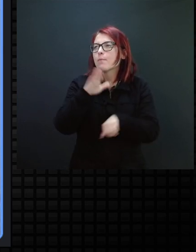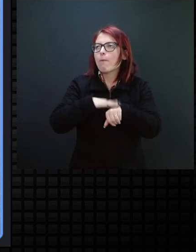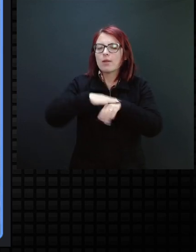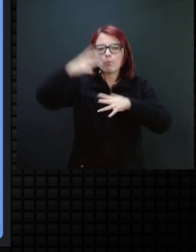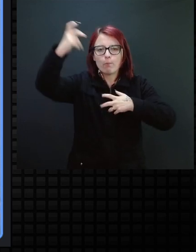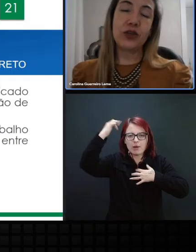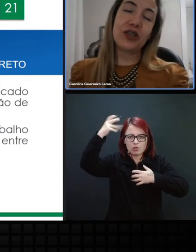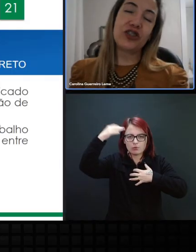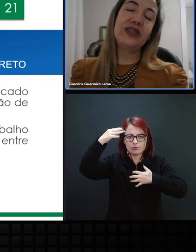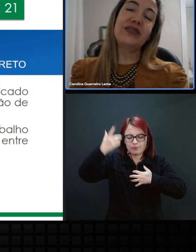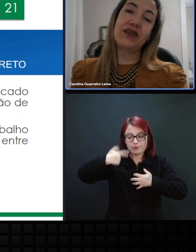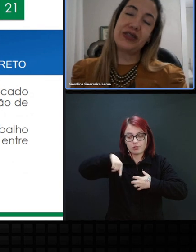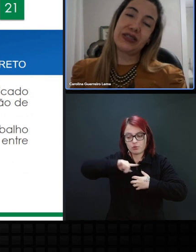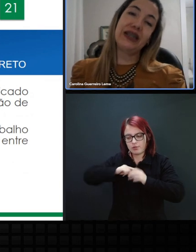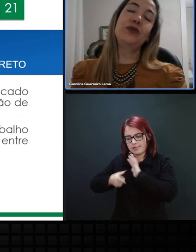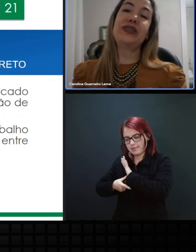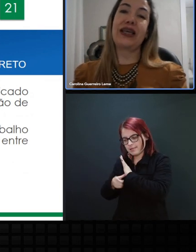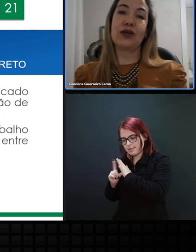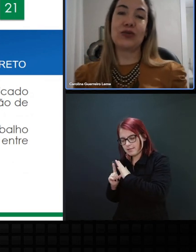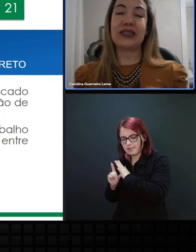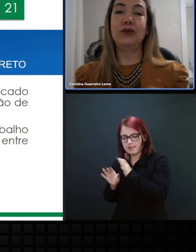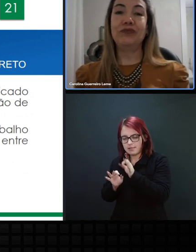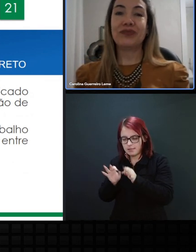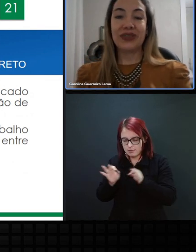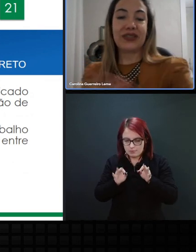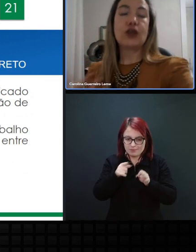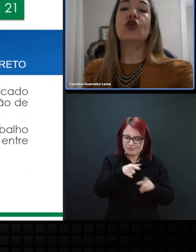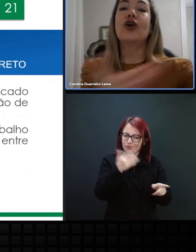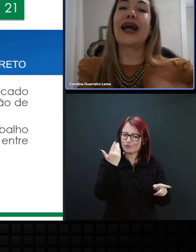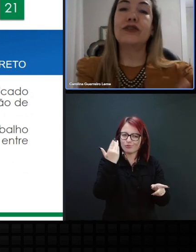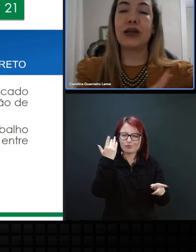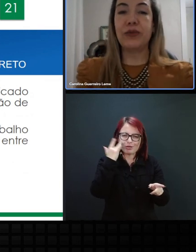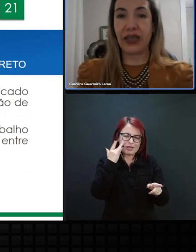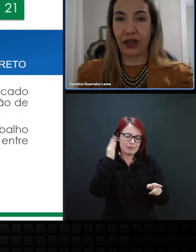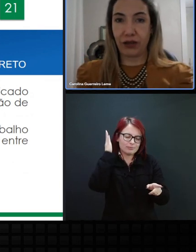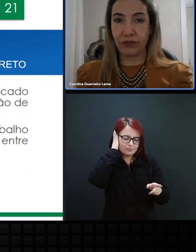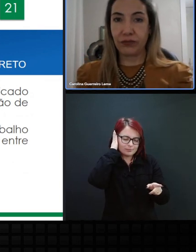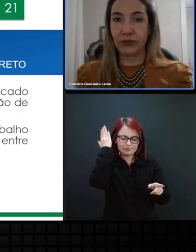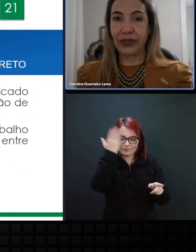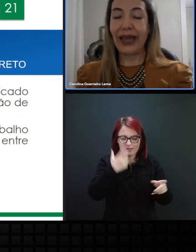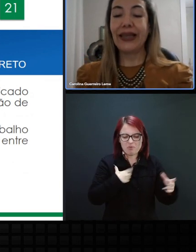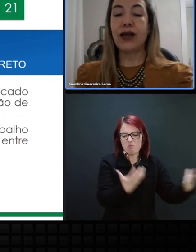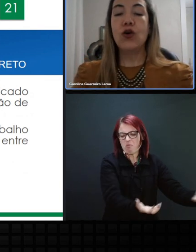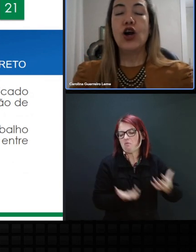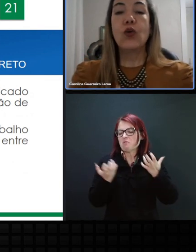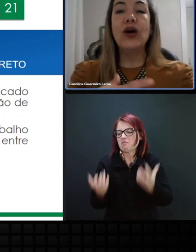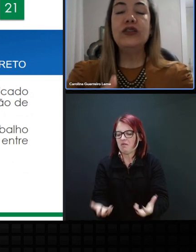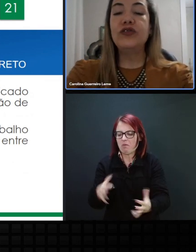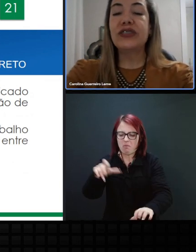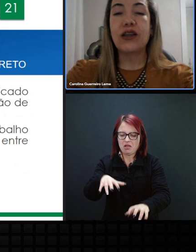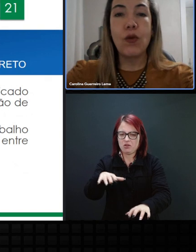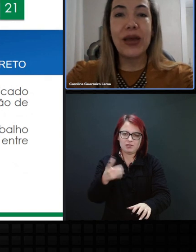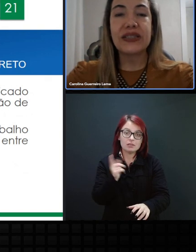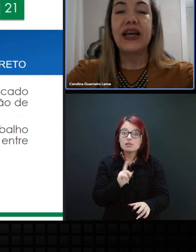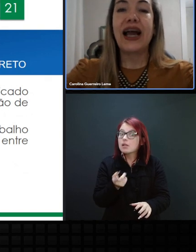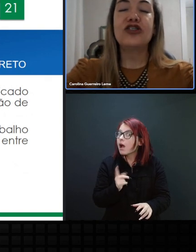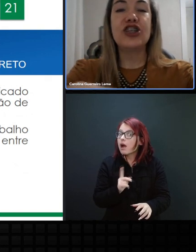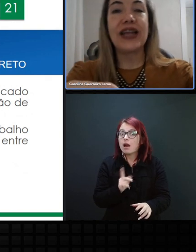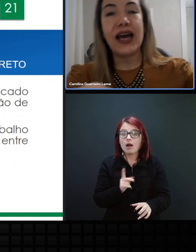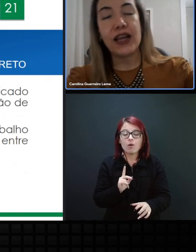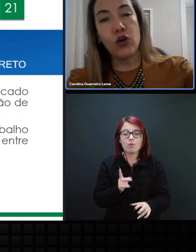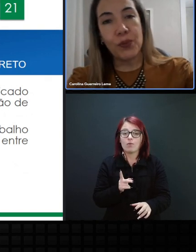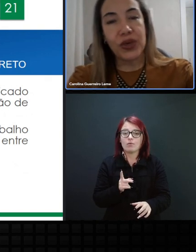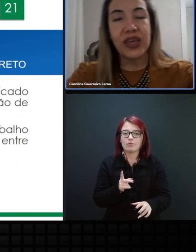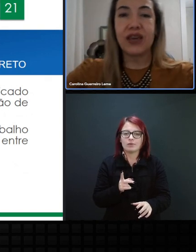antecipar o banho. Então, imagine sem visão, sem audição, ser colocado na banheira. Então, quando você começa